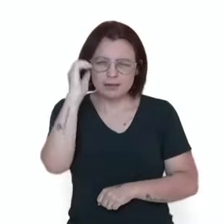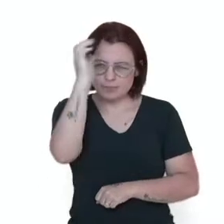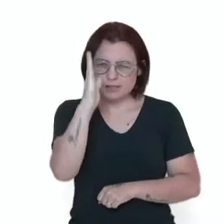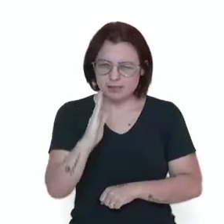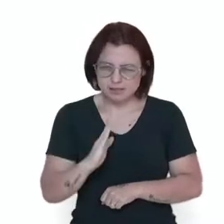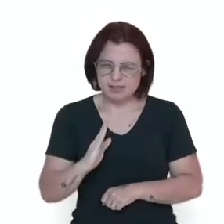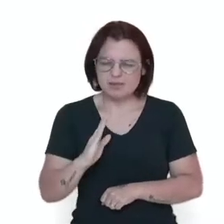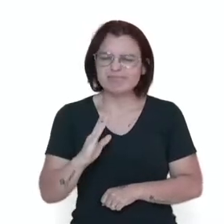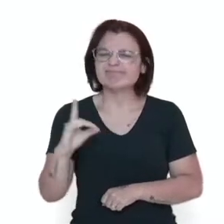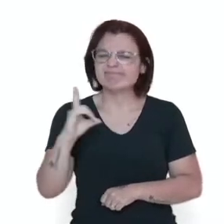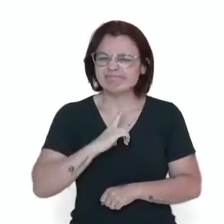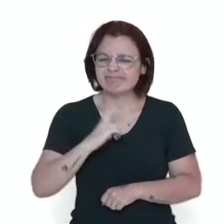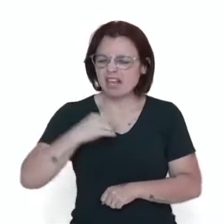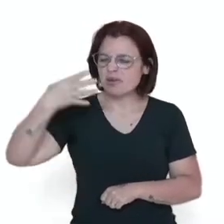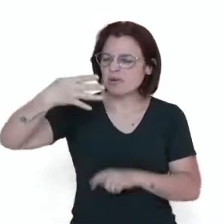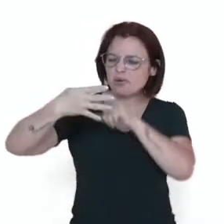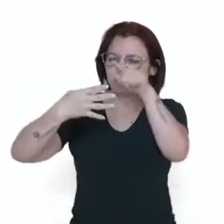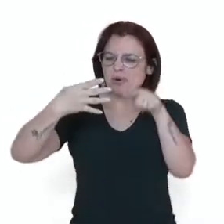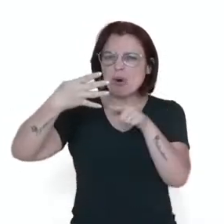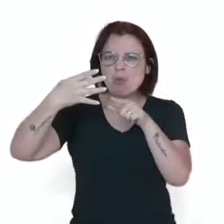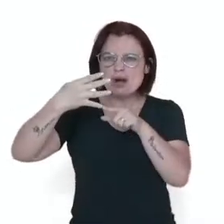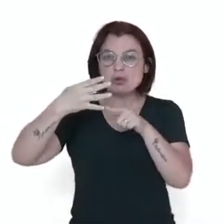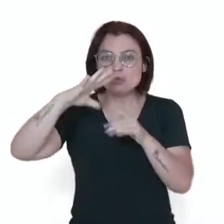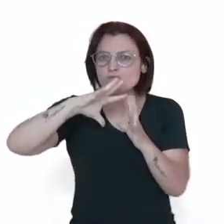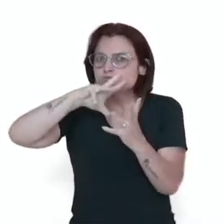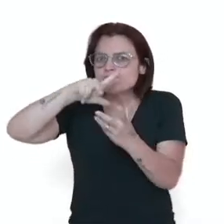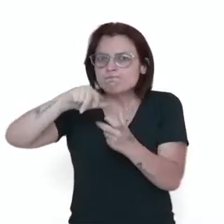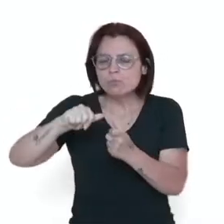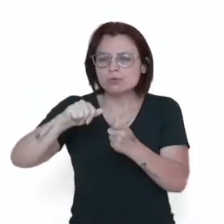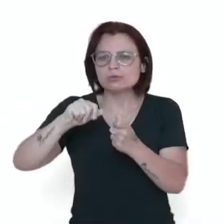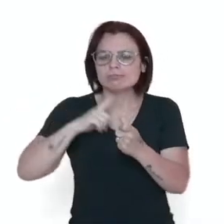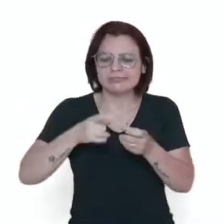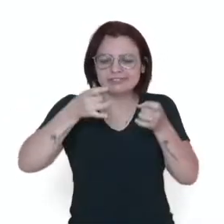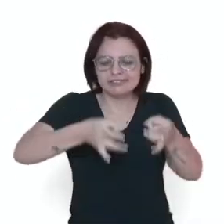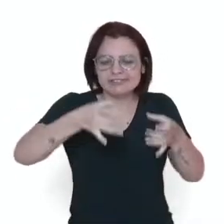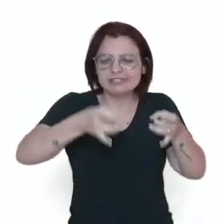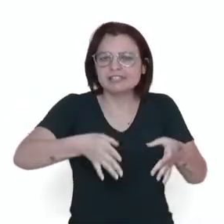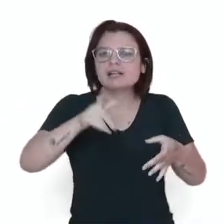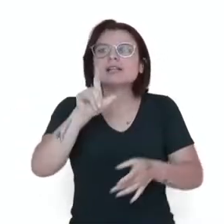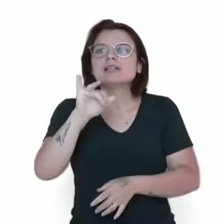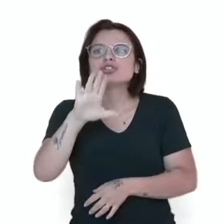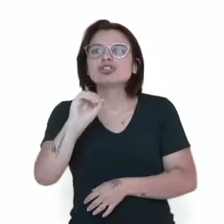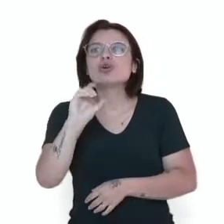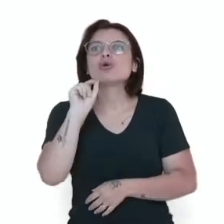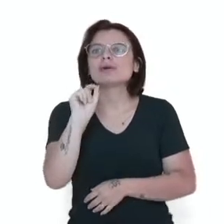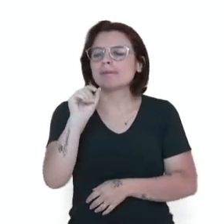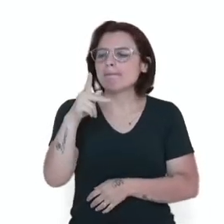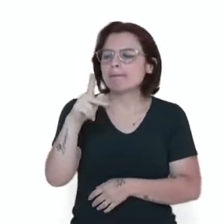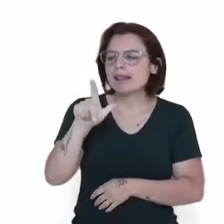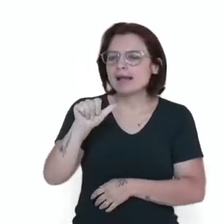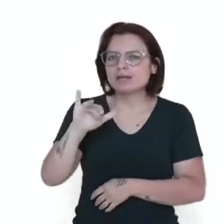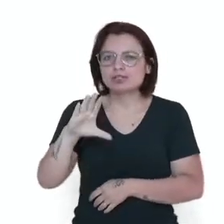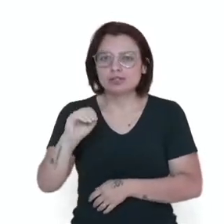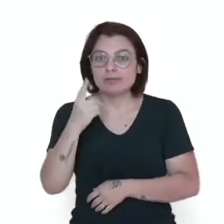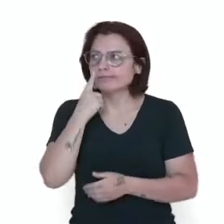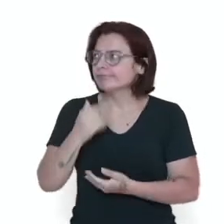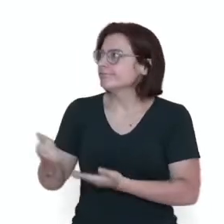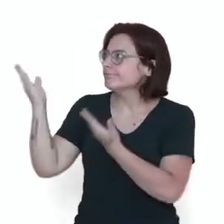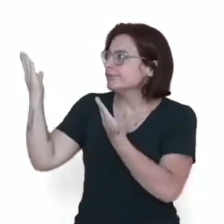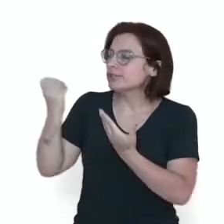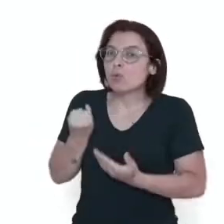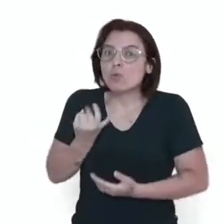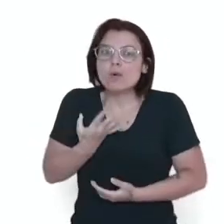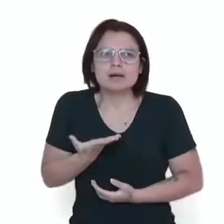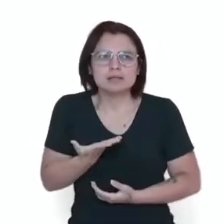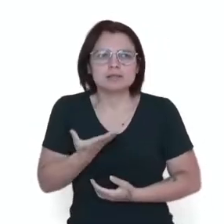mais produz lixo plástico? São 11.355.220 toneladas de